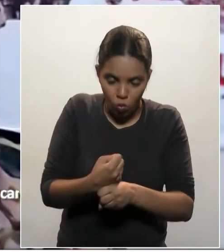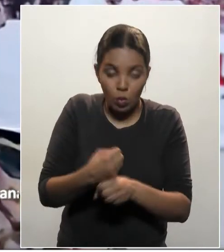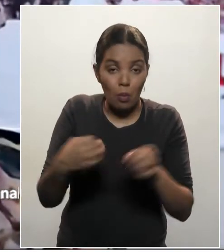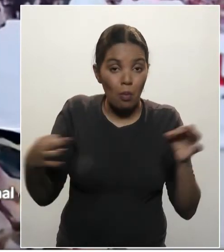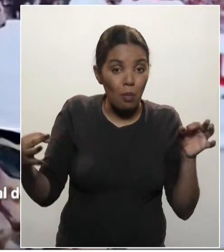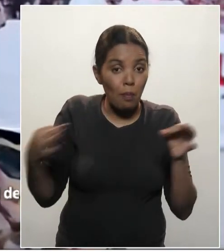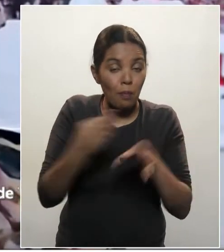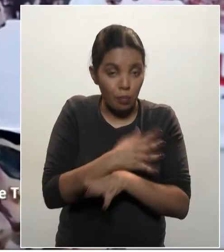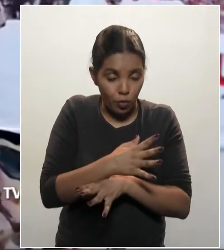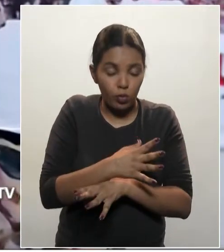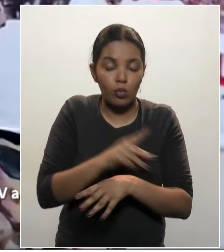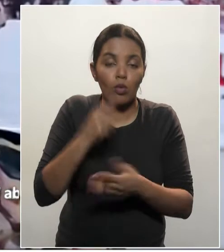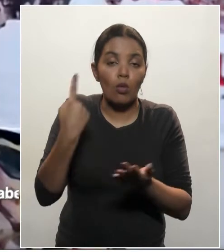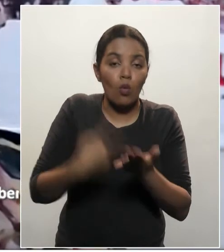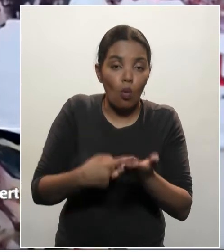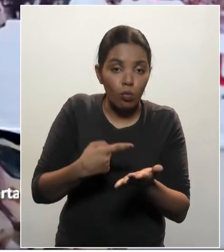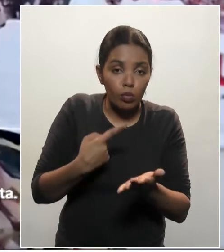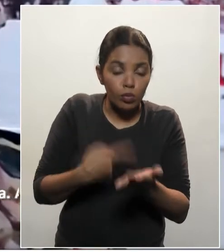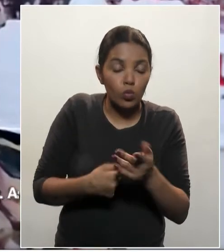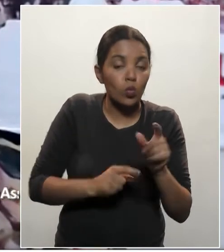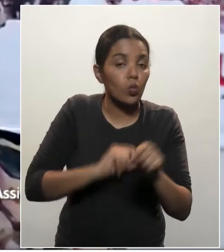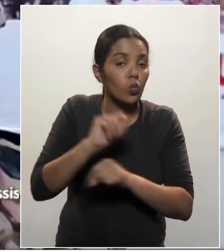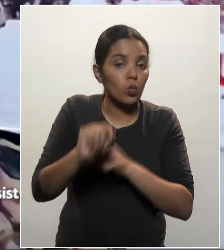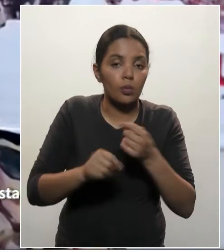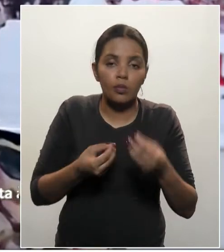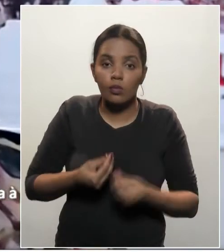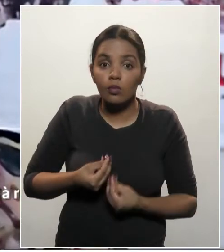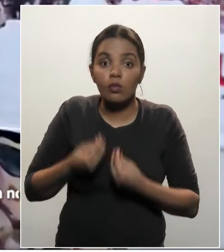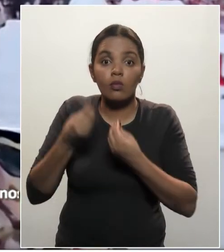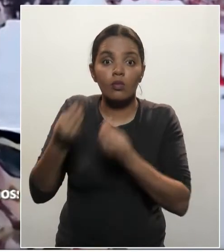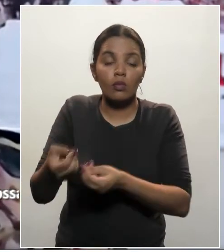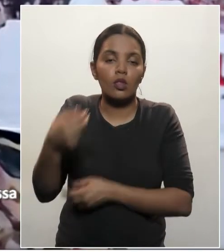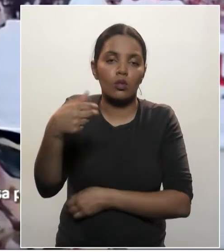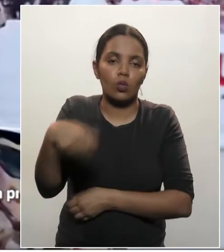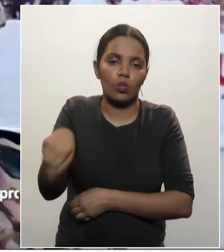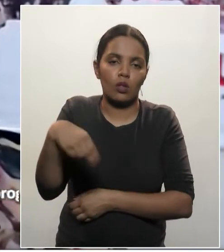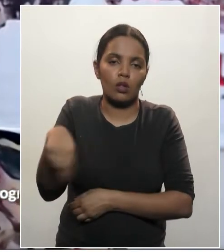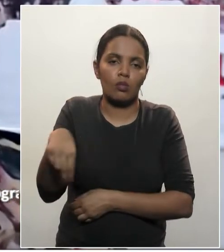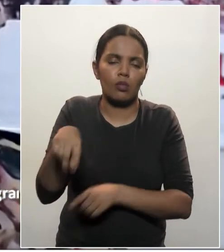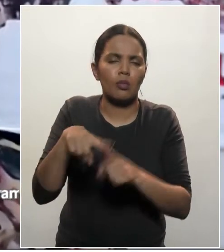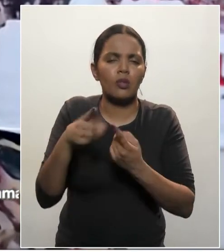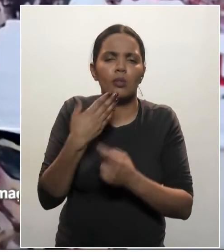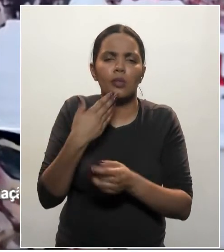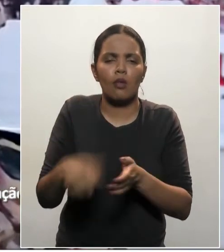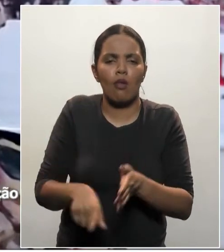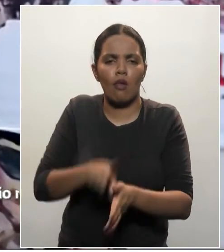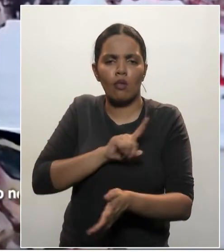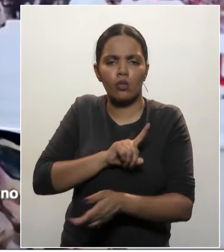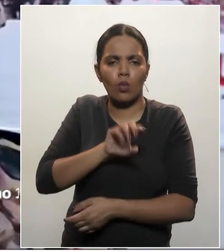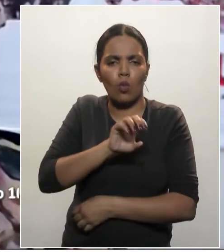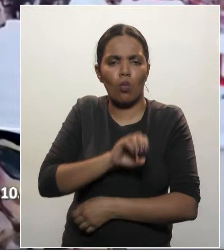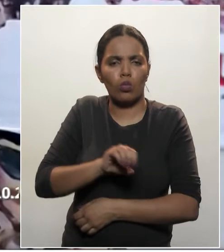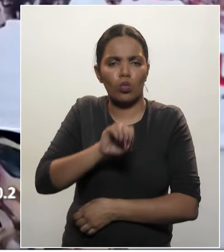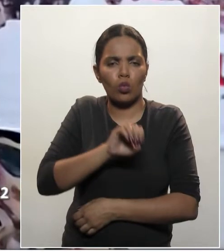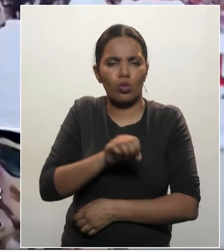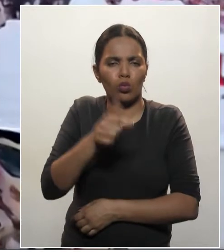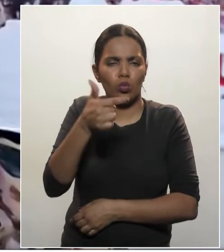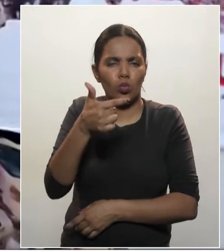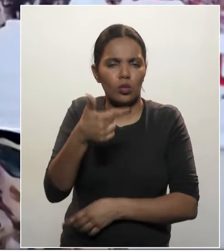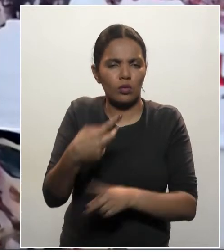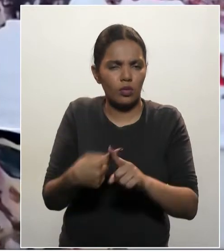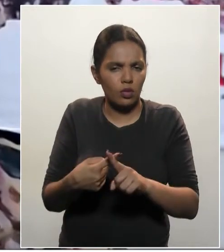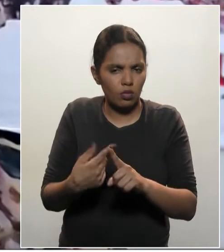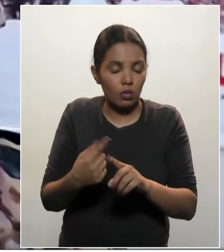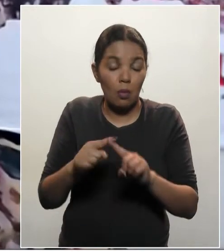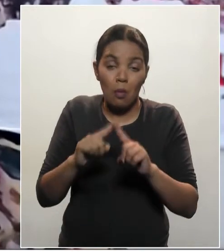calendário escolar anual seria entregue no mês de novembro. E eles estão antecipando duas entregas para o mês de outubro. Porém, a